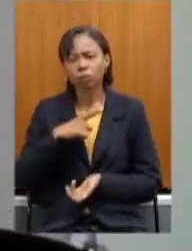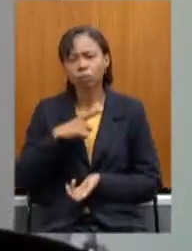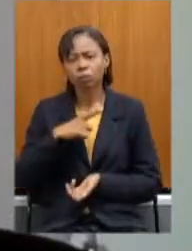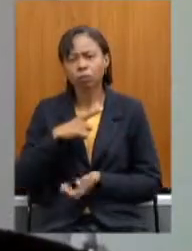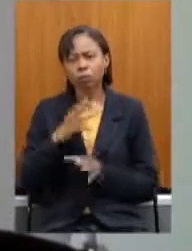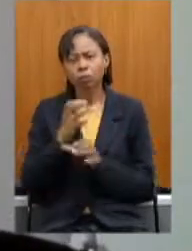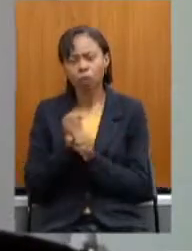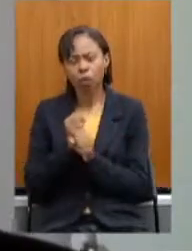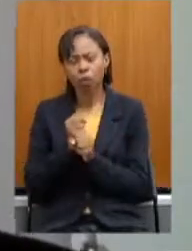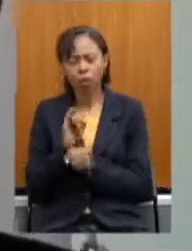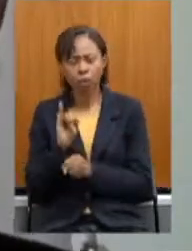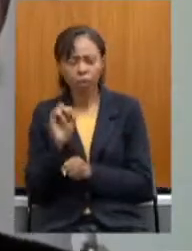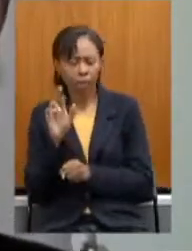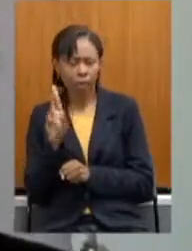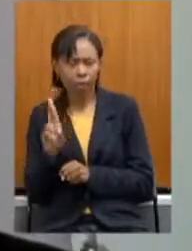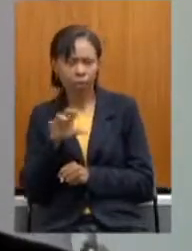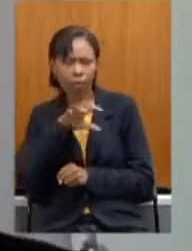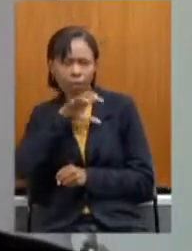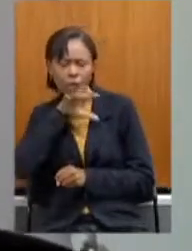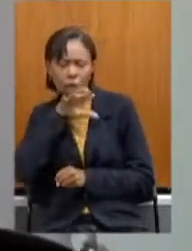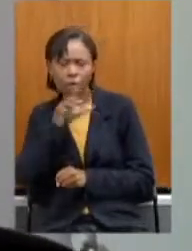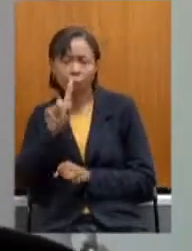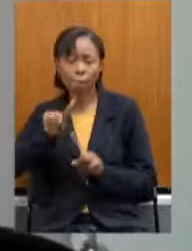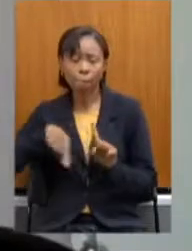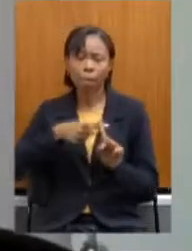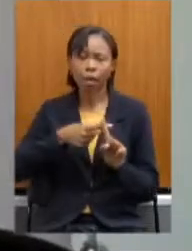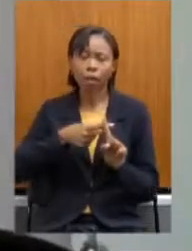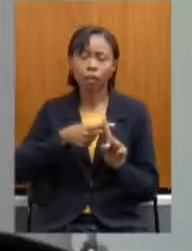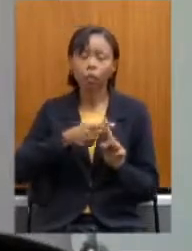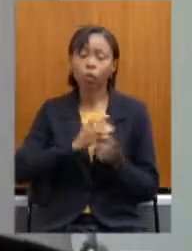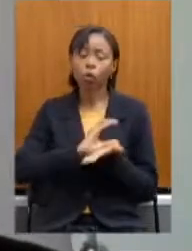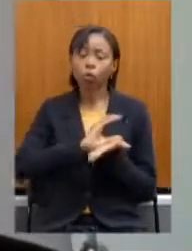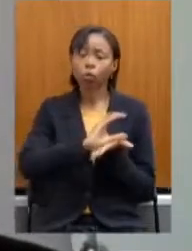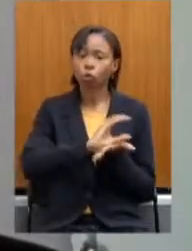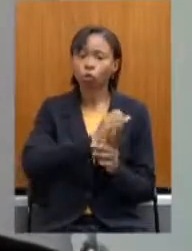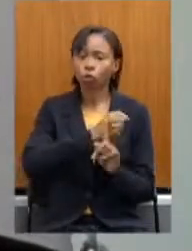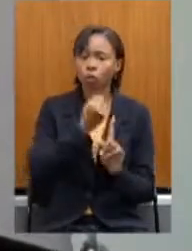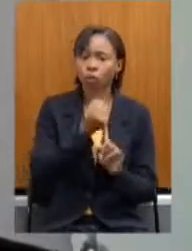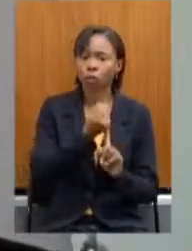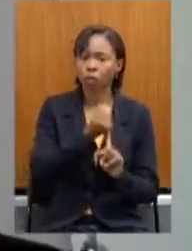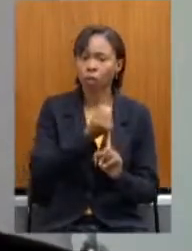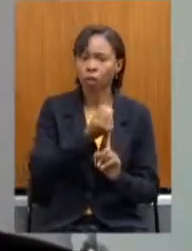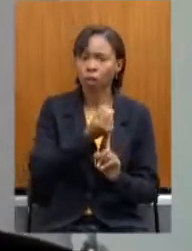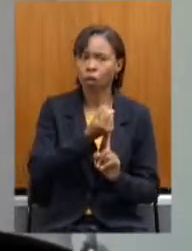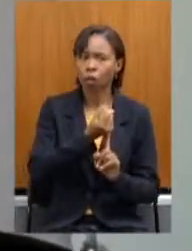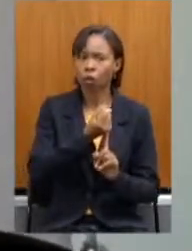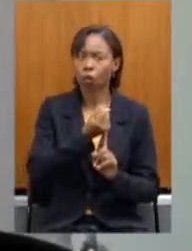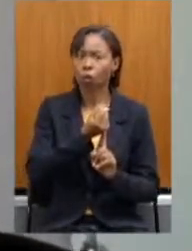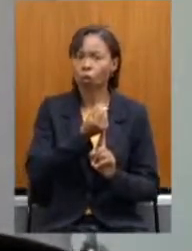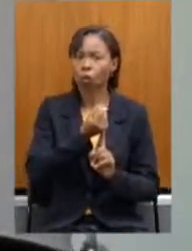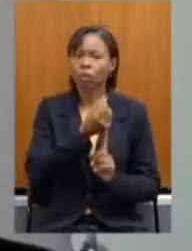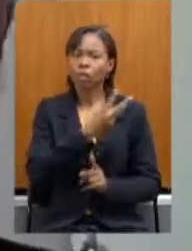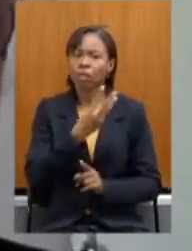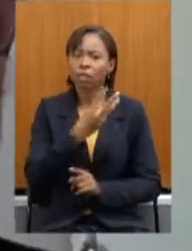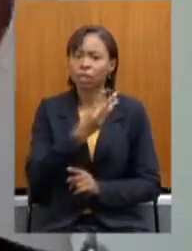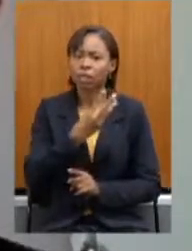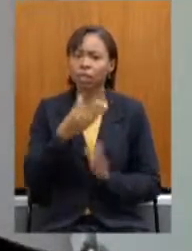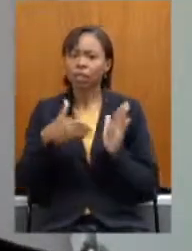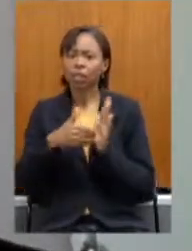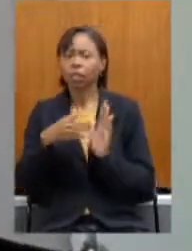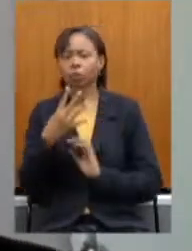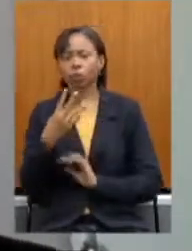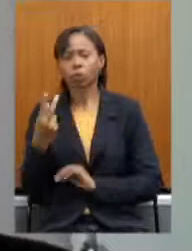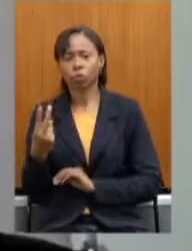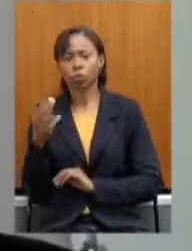somando o imposto de renda mais a contribuição social, o impacto que vai variar de 33% a 42%